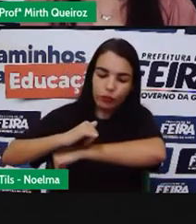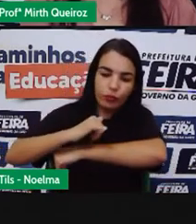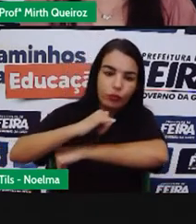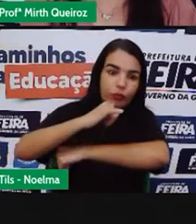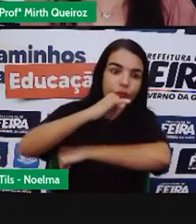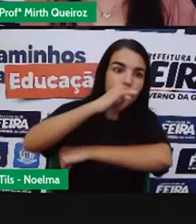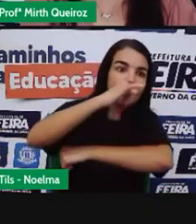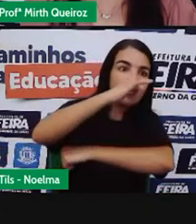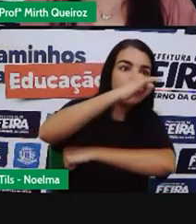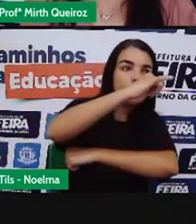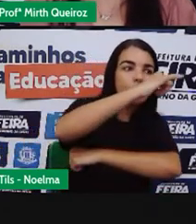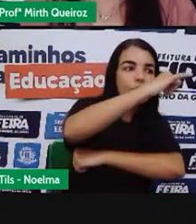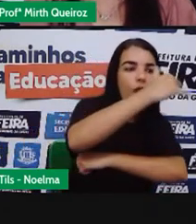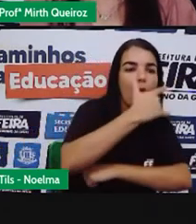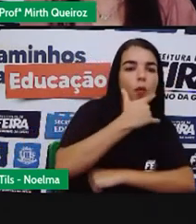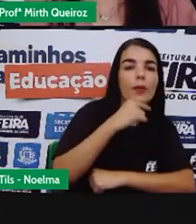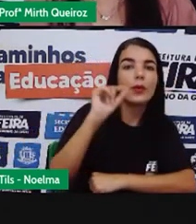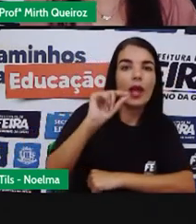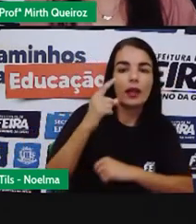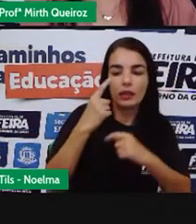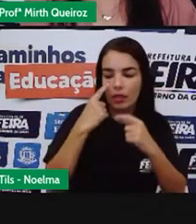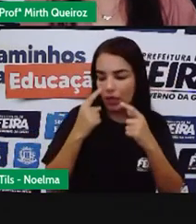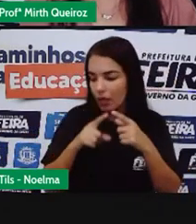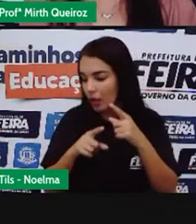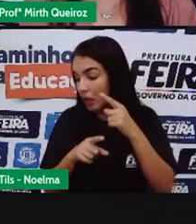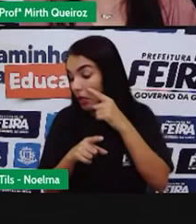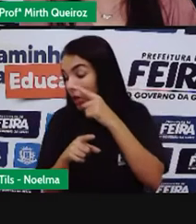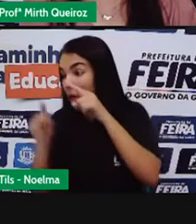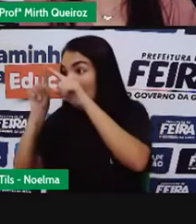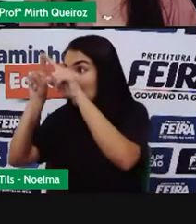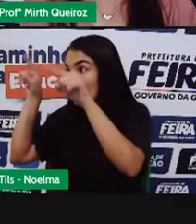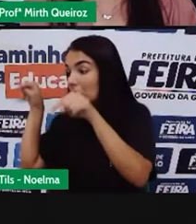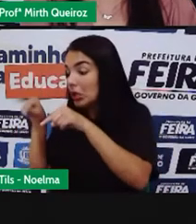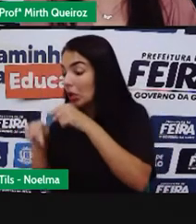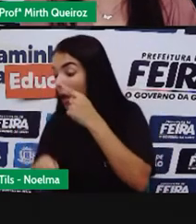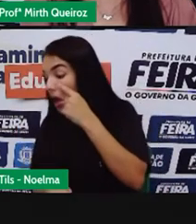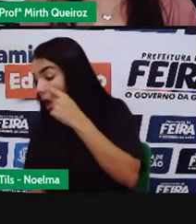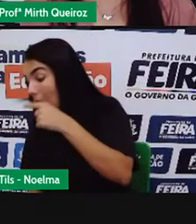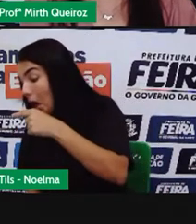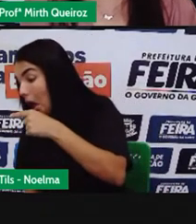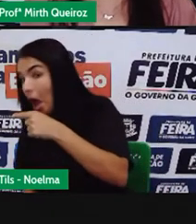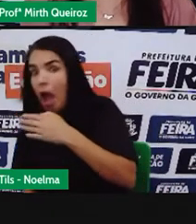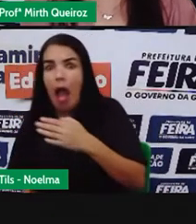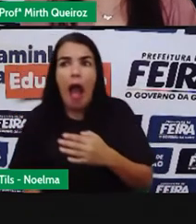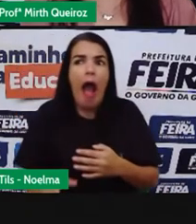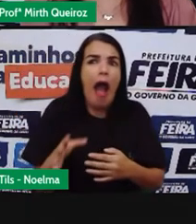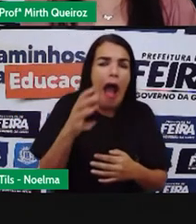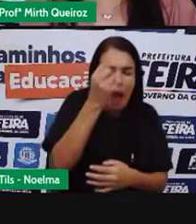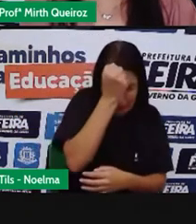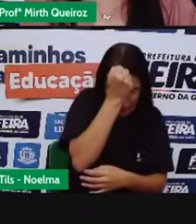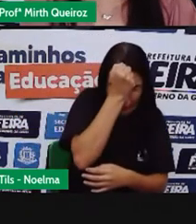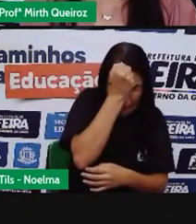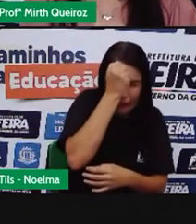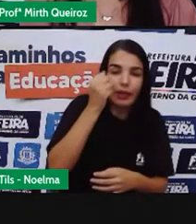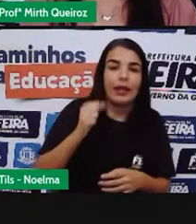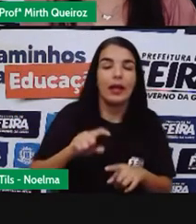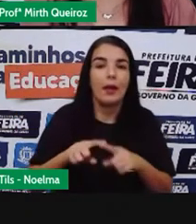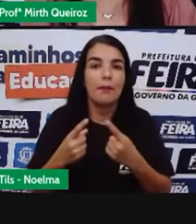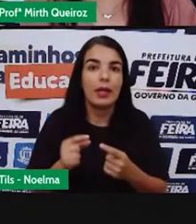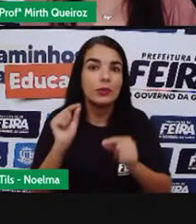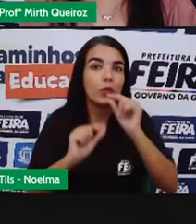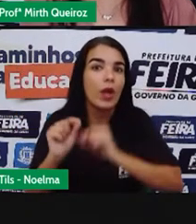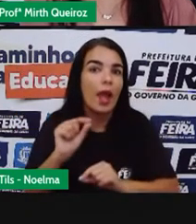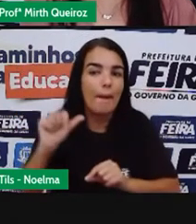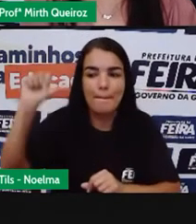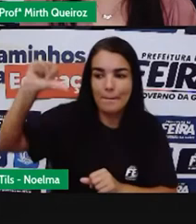espiada pela janela e se arrepende. É a última espiada que dará pela janela. Mas o pior